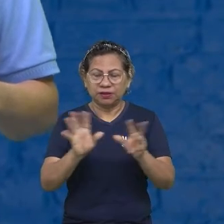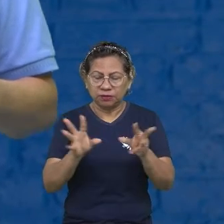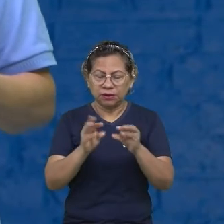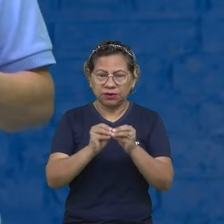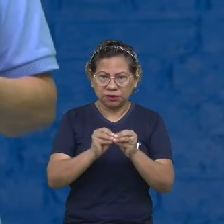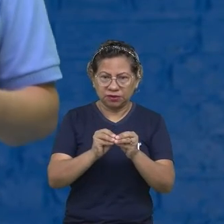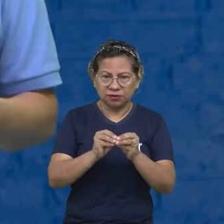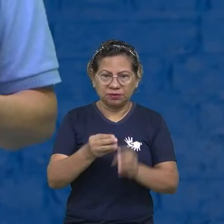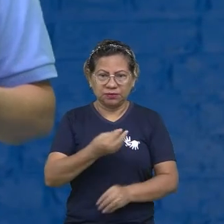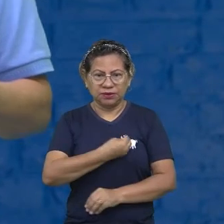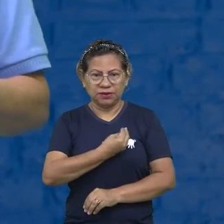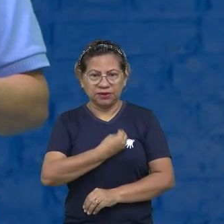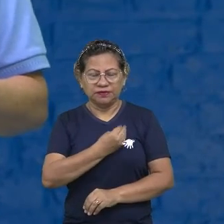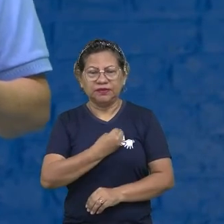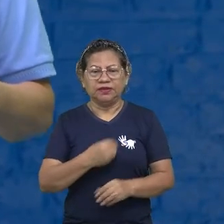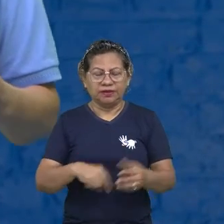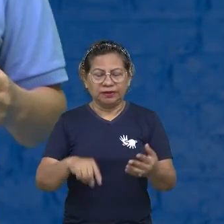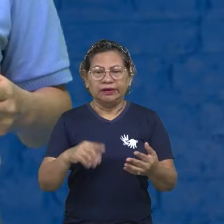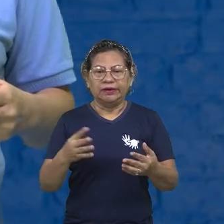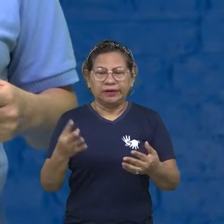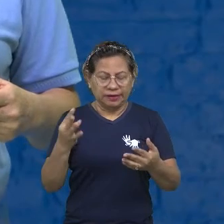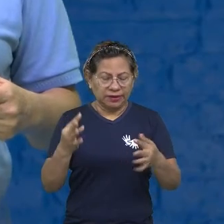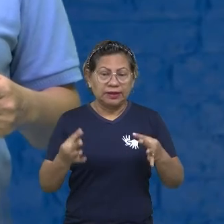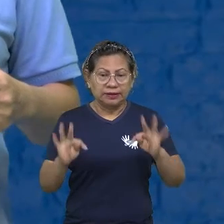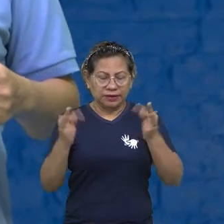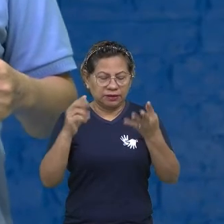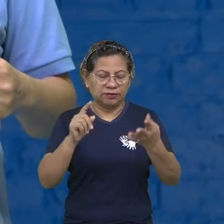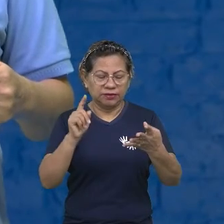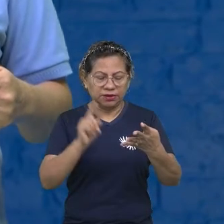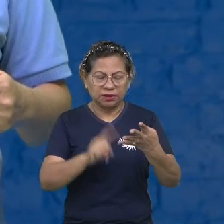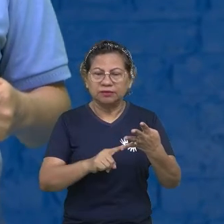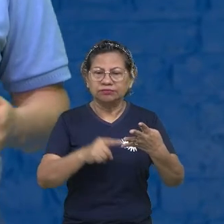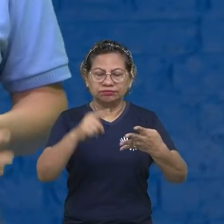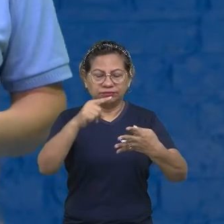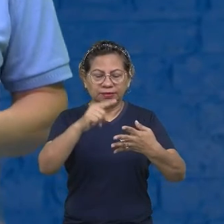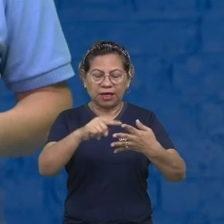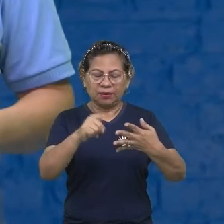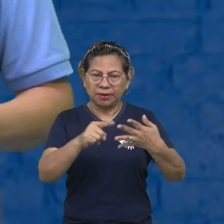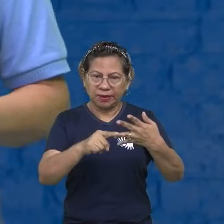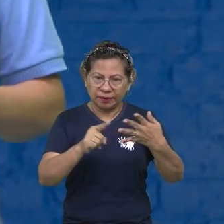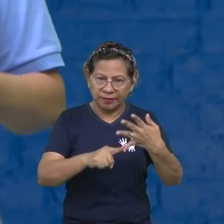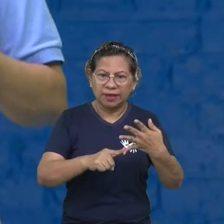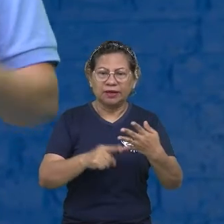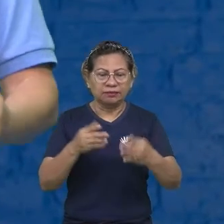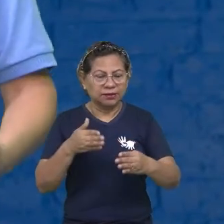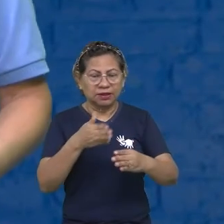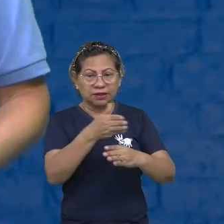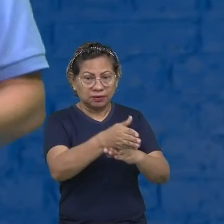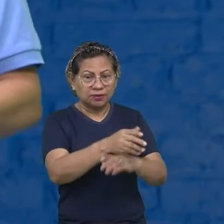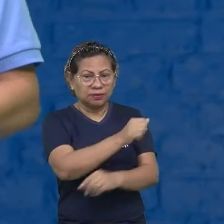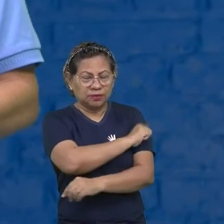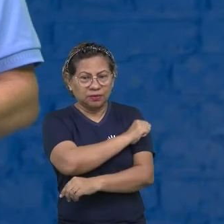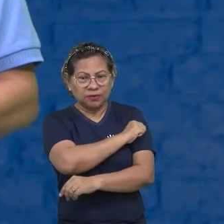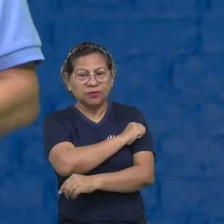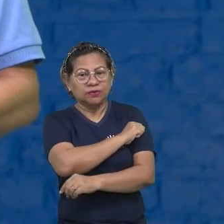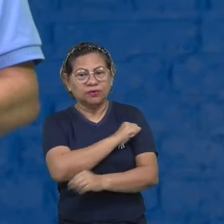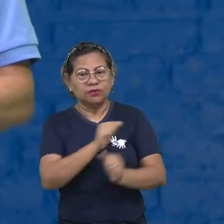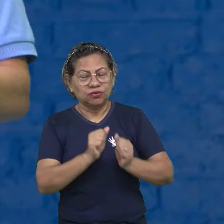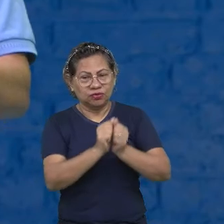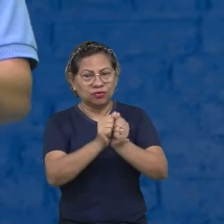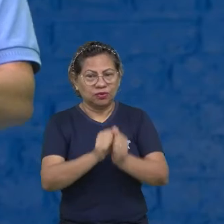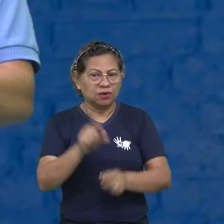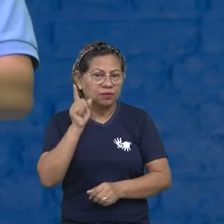participei de feiras de tecnologia na USP, entre coisas, levei alunos para os Estados Unidos, uma, duas, três vezes,